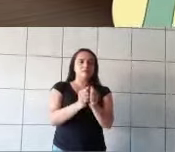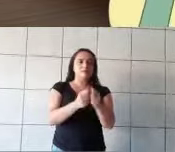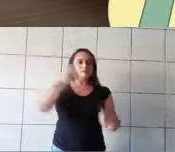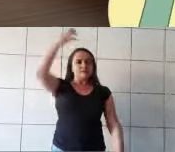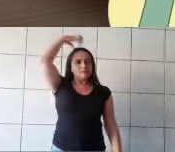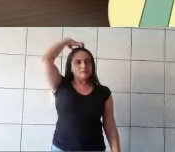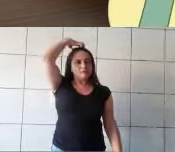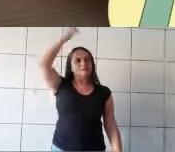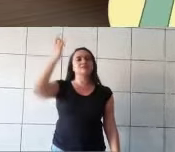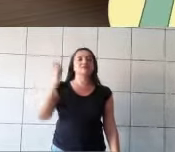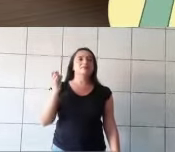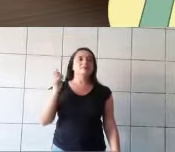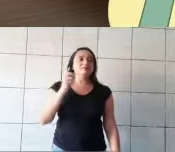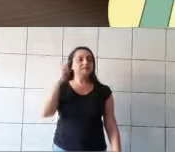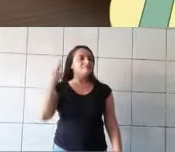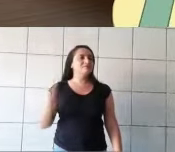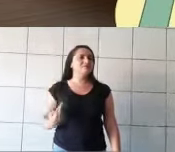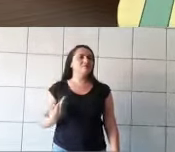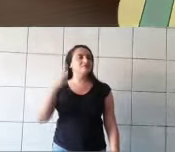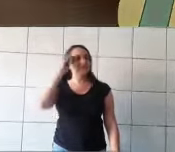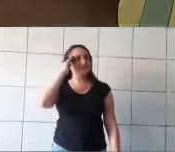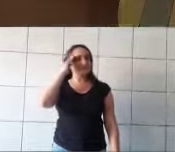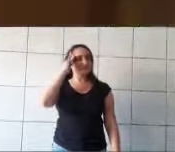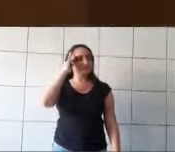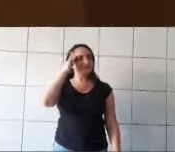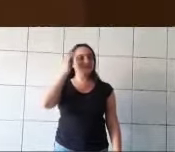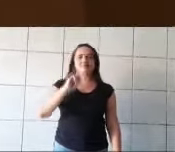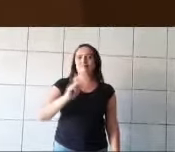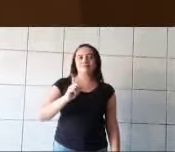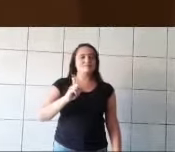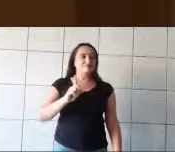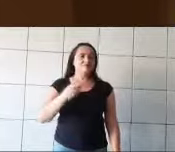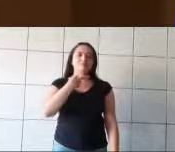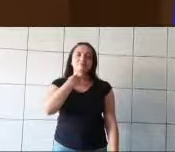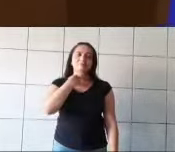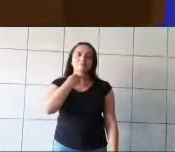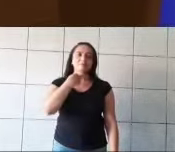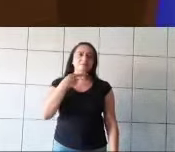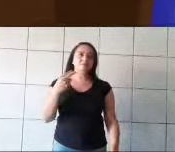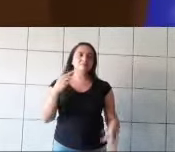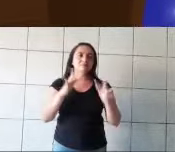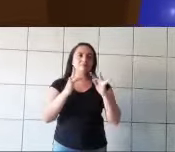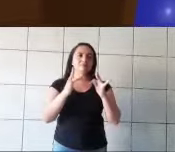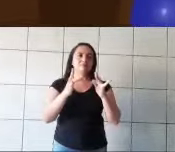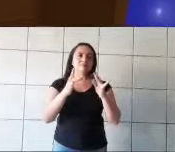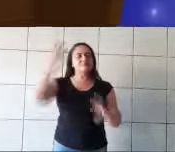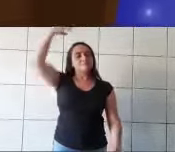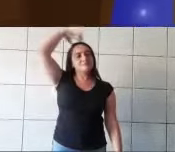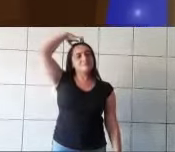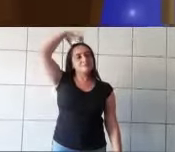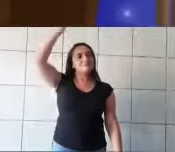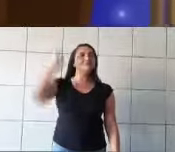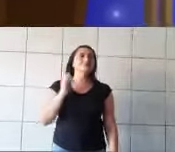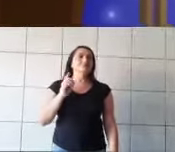sabia que não tinha chance, mas ainda assim ela havia se apaixonado por ele. Era quase impossível para o príncipe